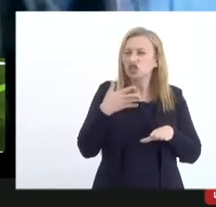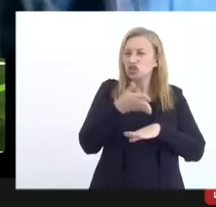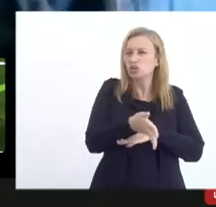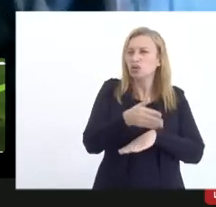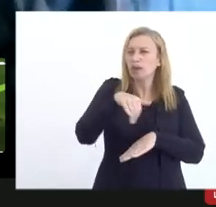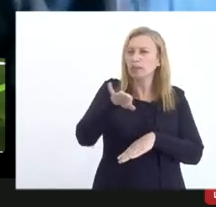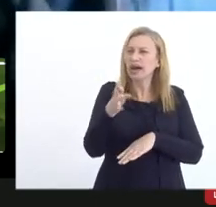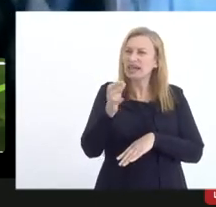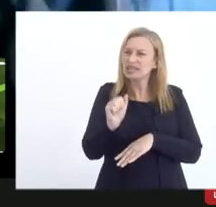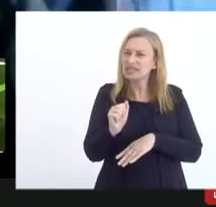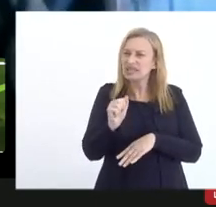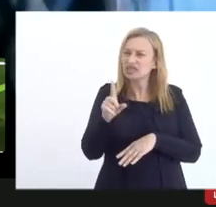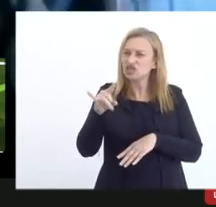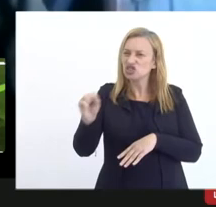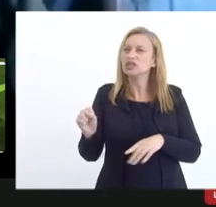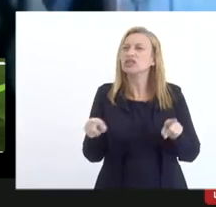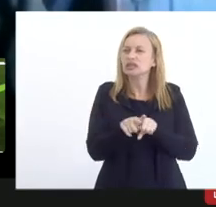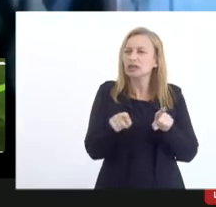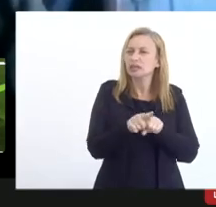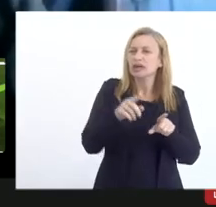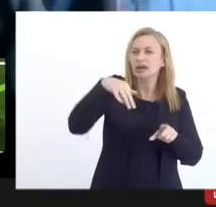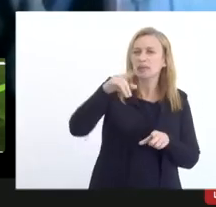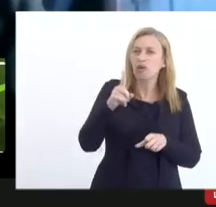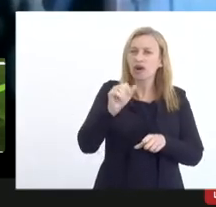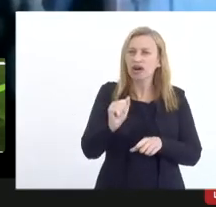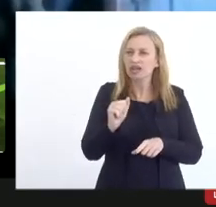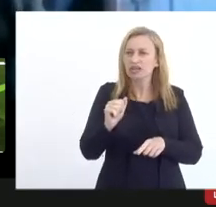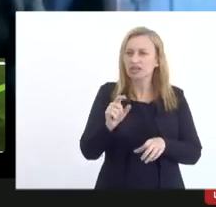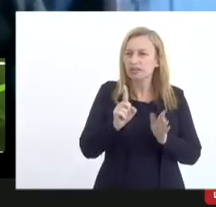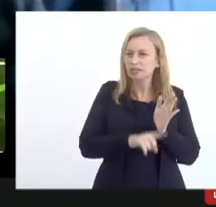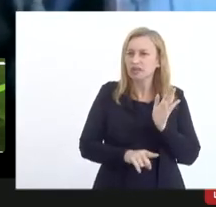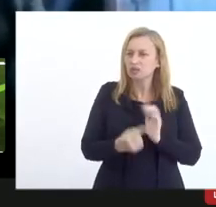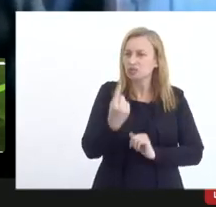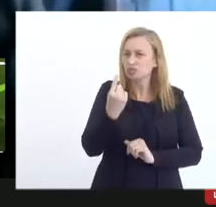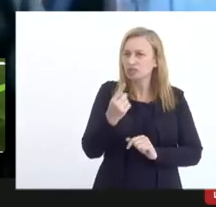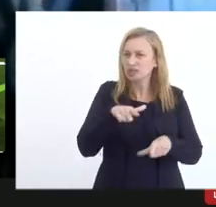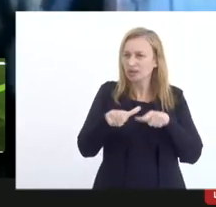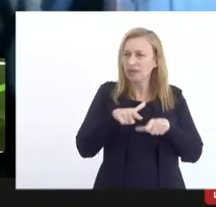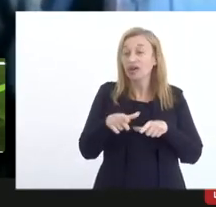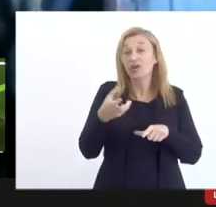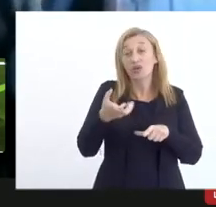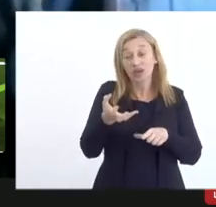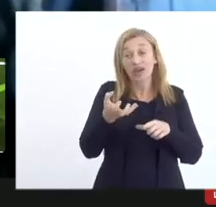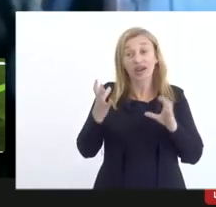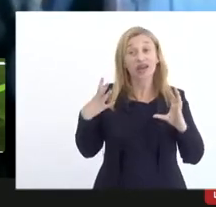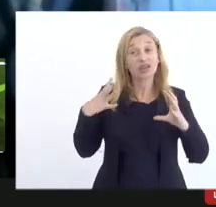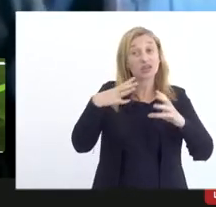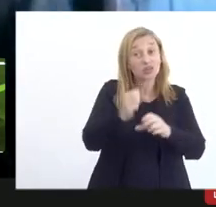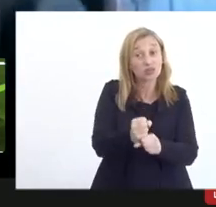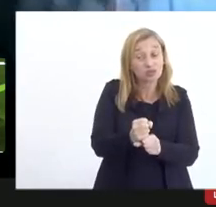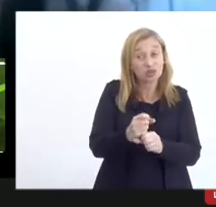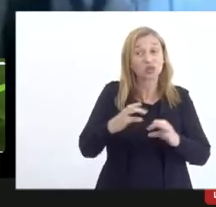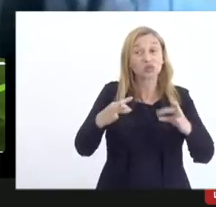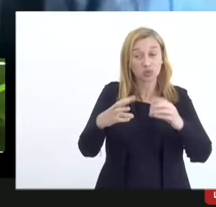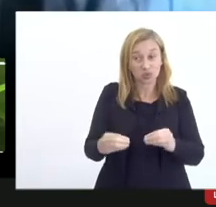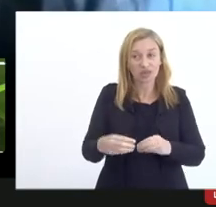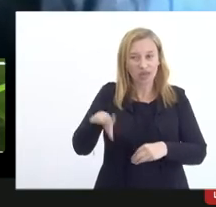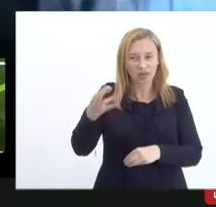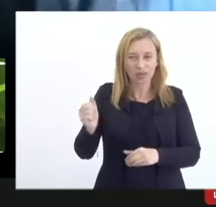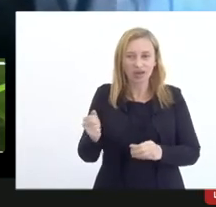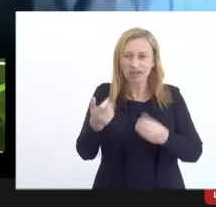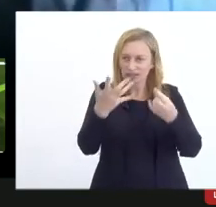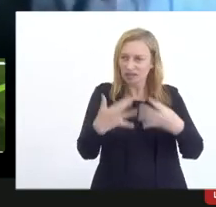Márcia Dias e a Morgana tem menos uma função quero resumir as sugestões que a Márcia mandou por escrito mas você